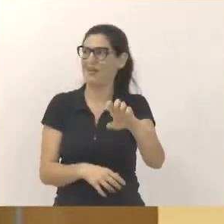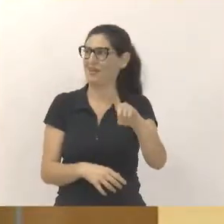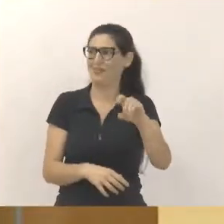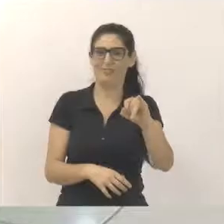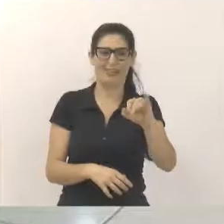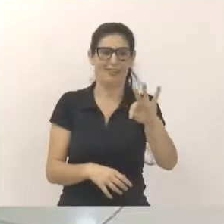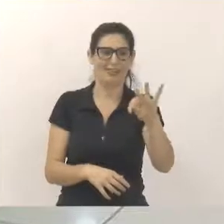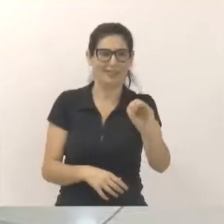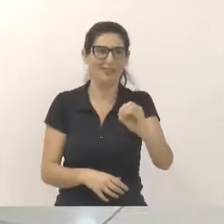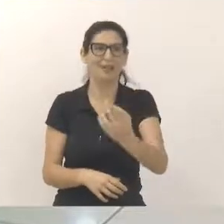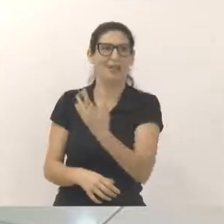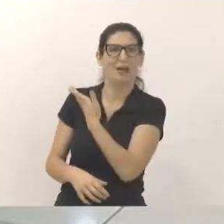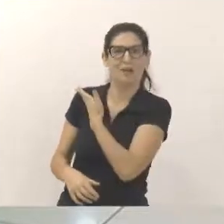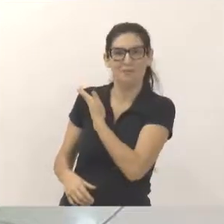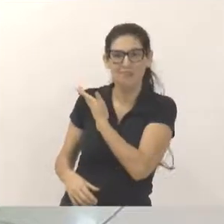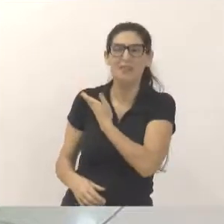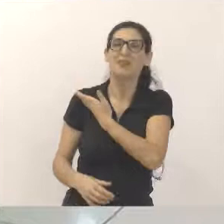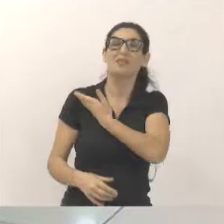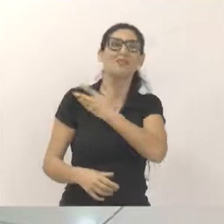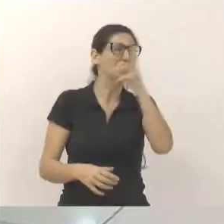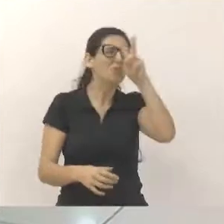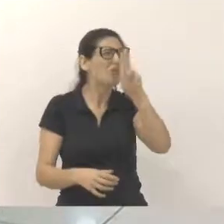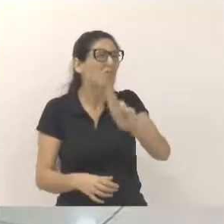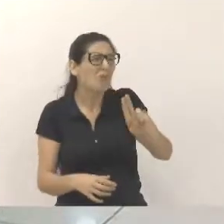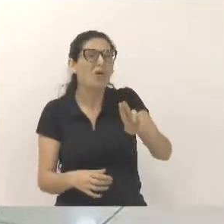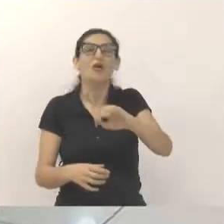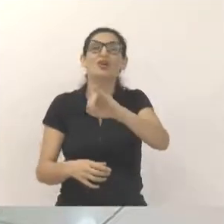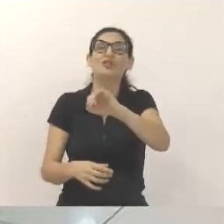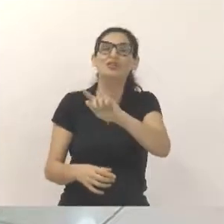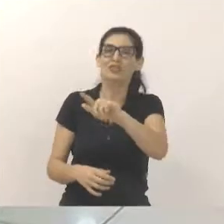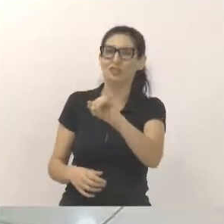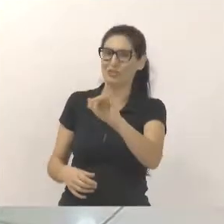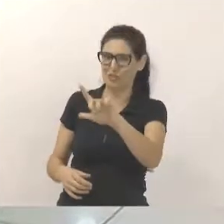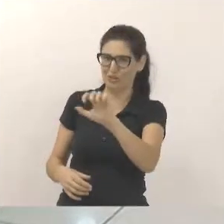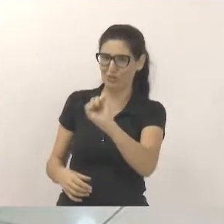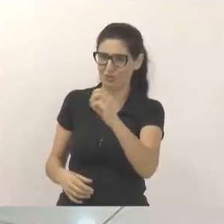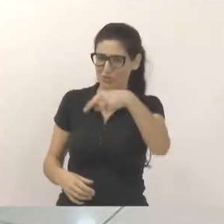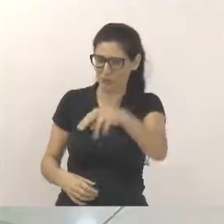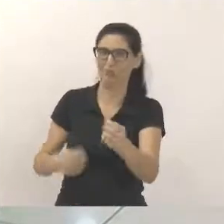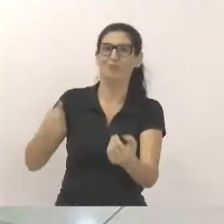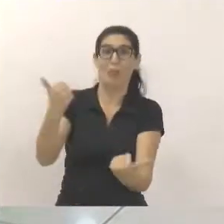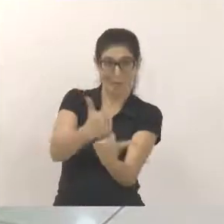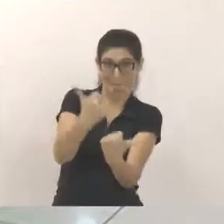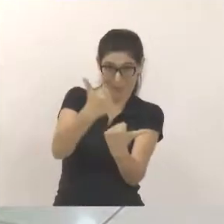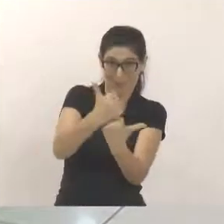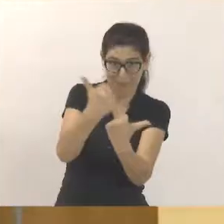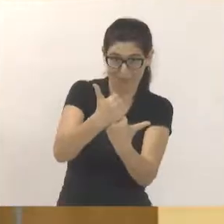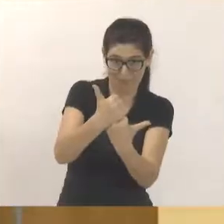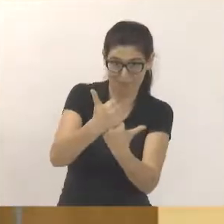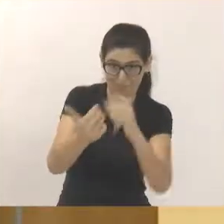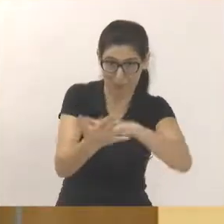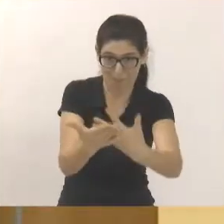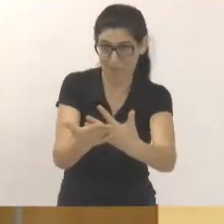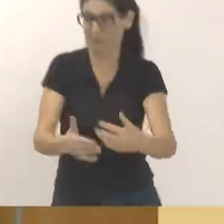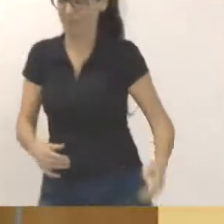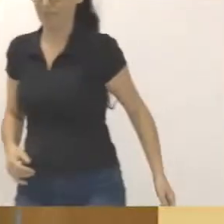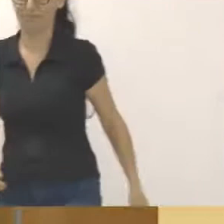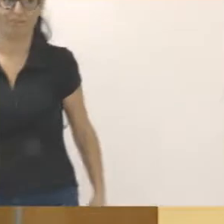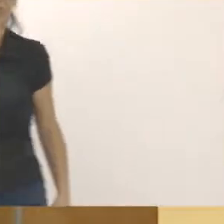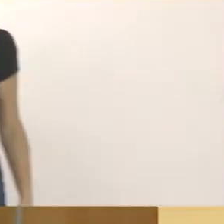o colega ali também que eu não lembro o nome dela, o Justo Pitoresco ali, sempre atuante aqui, acompanhando o nosso trabalho. Boa tarde a todos.